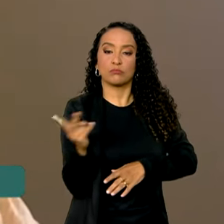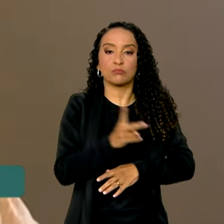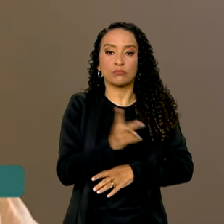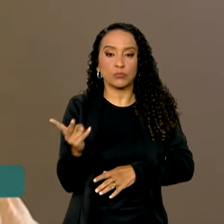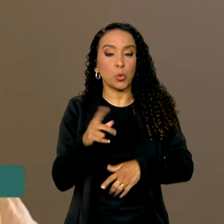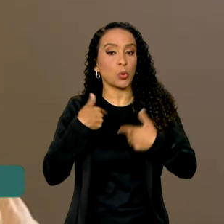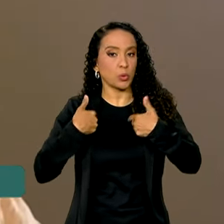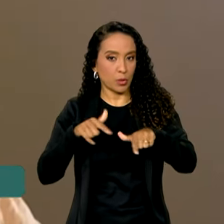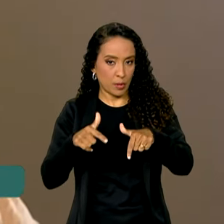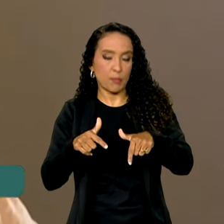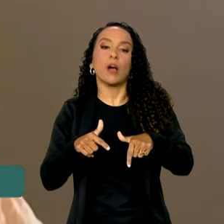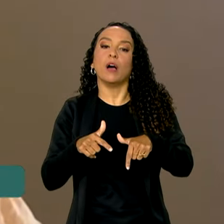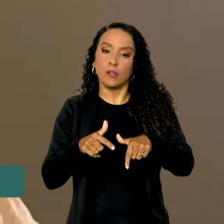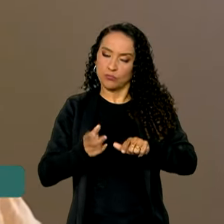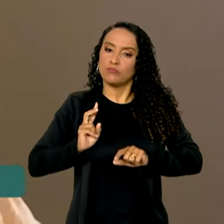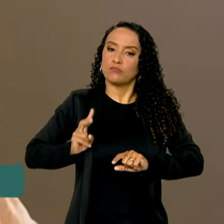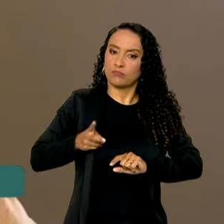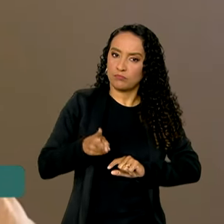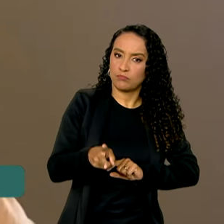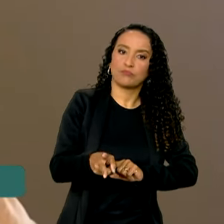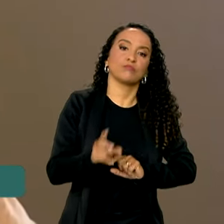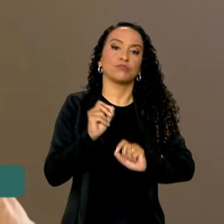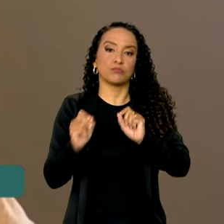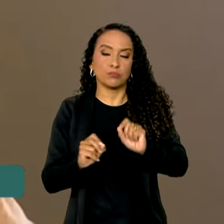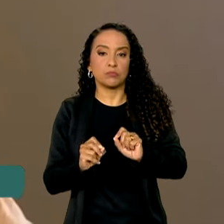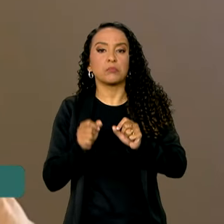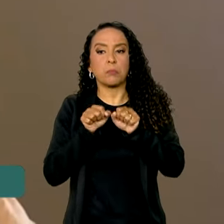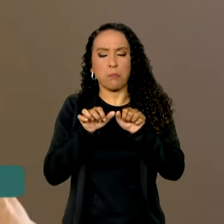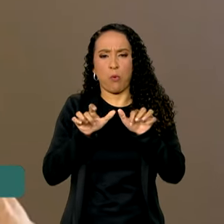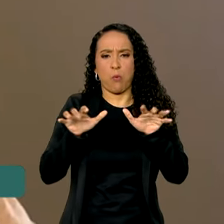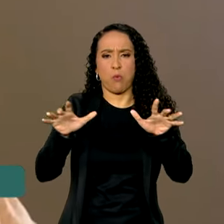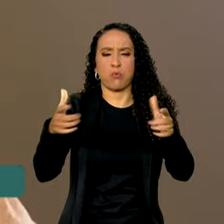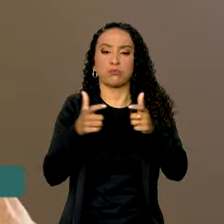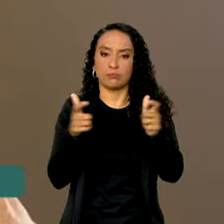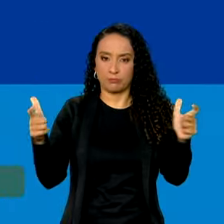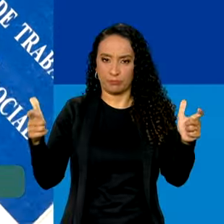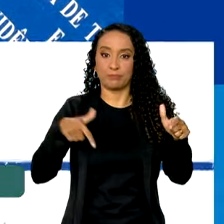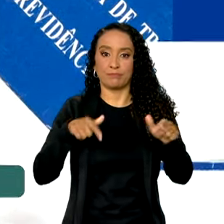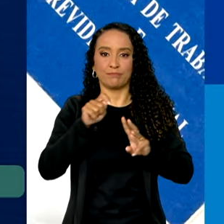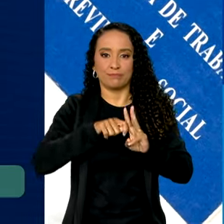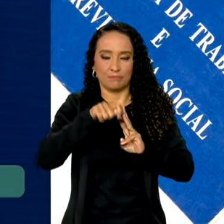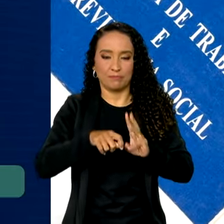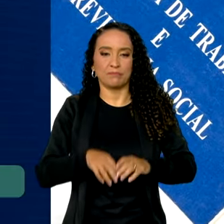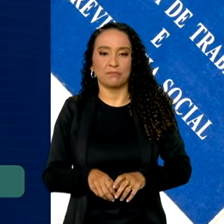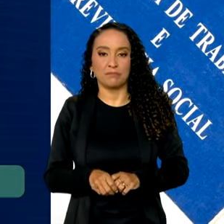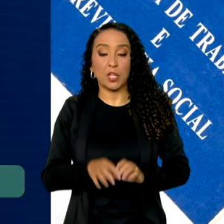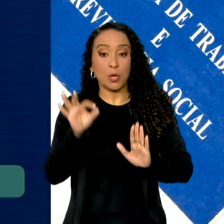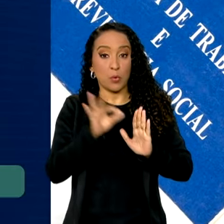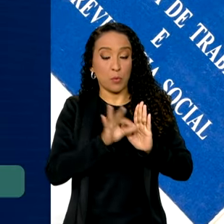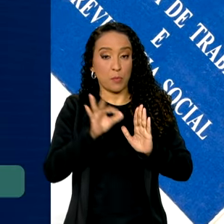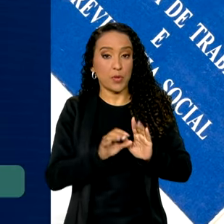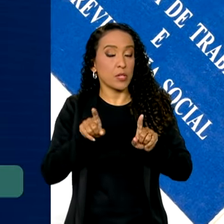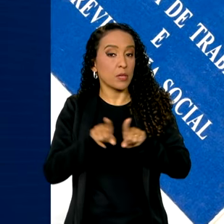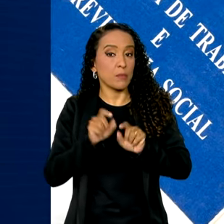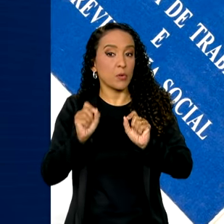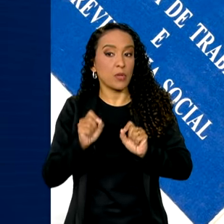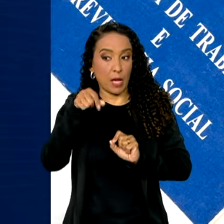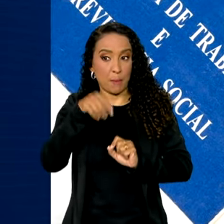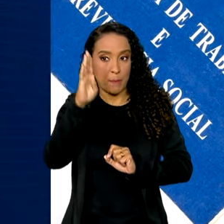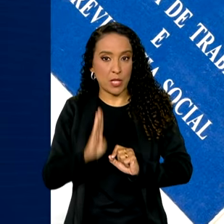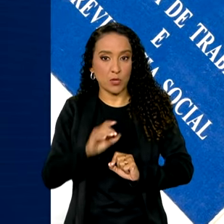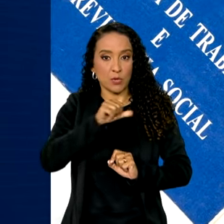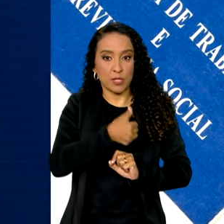ocupação seguem em expansão nesse trimestre. Segundo o IBGE, no Brasil são